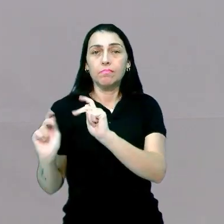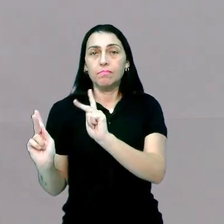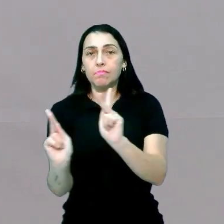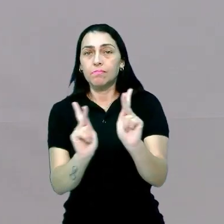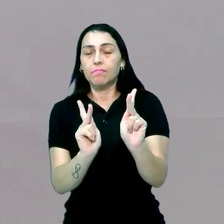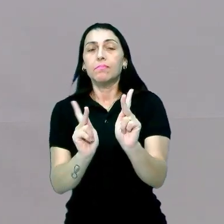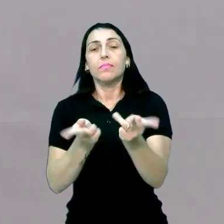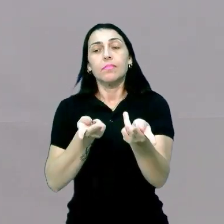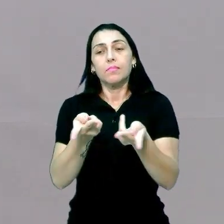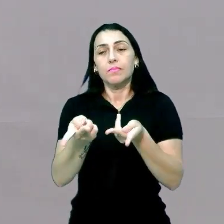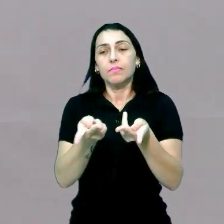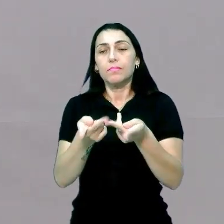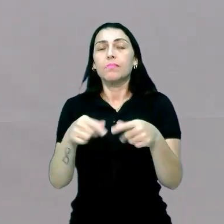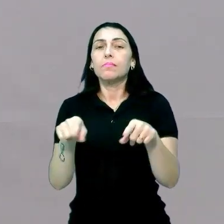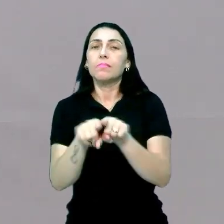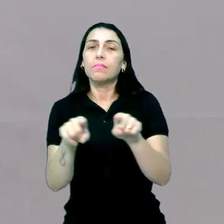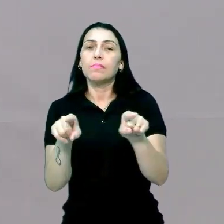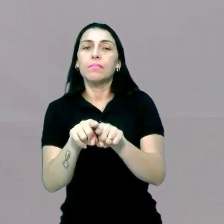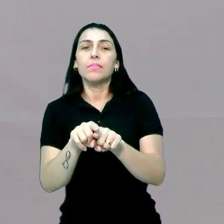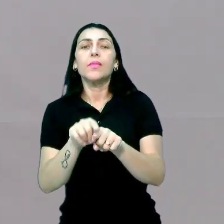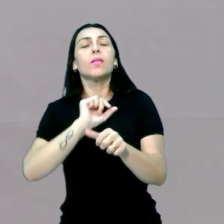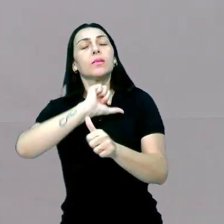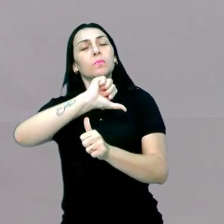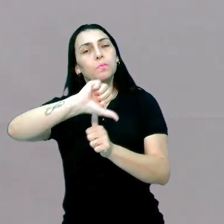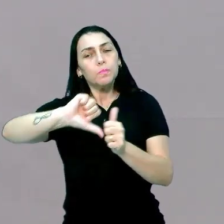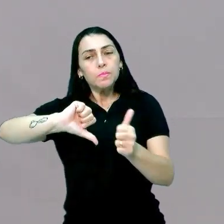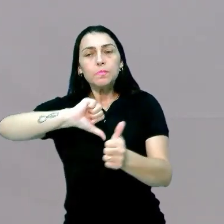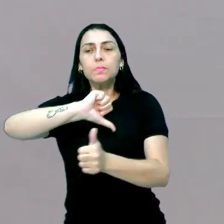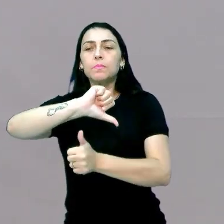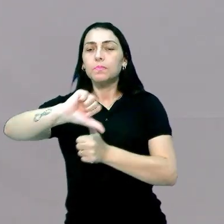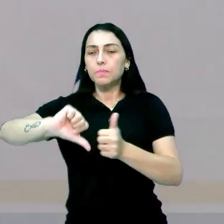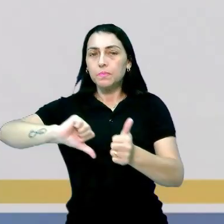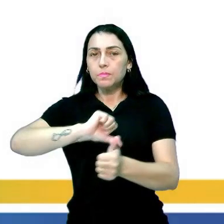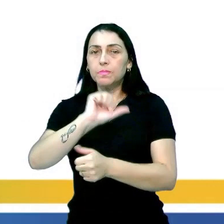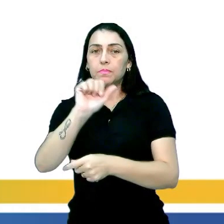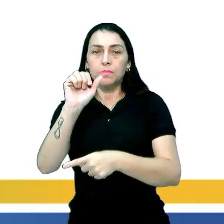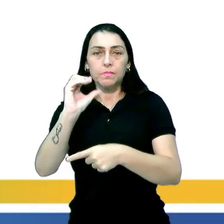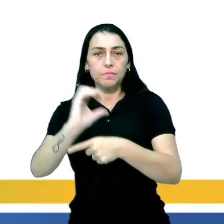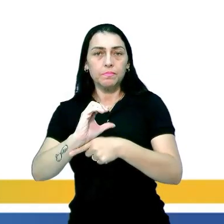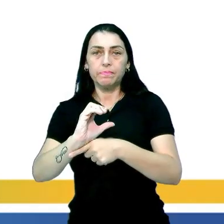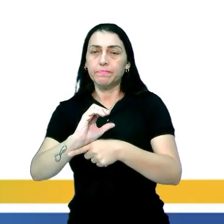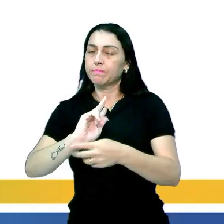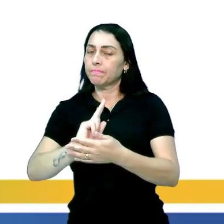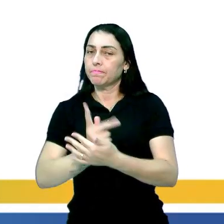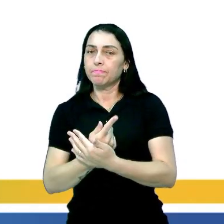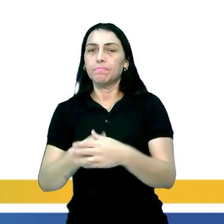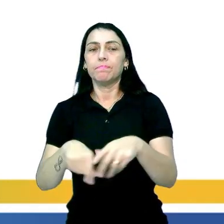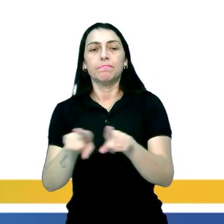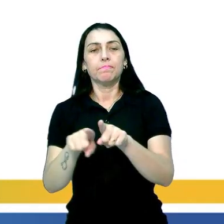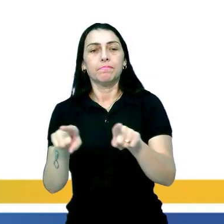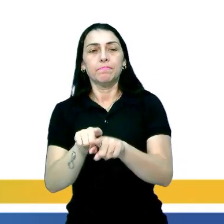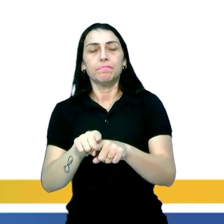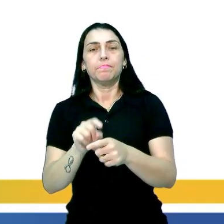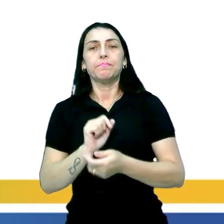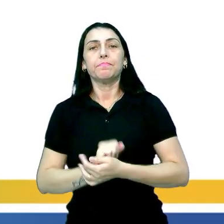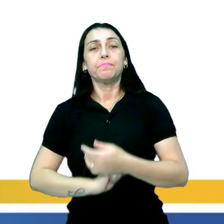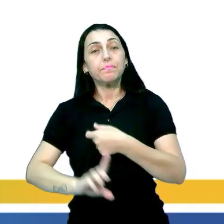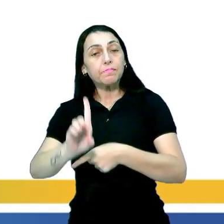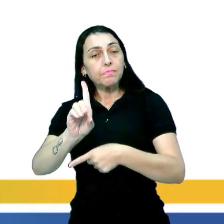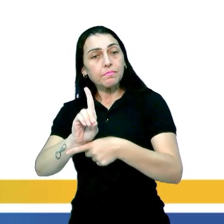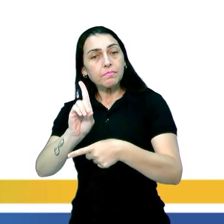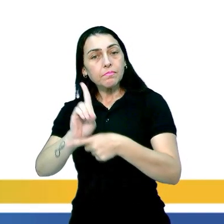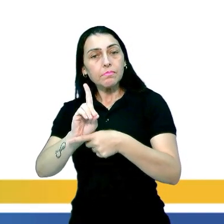A programação também vai sendo modificada, então, letra C não corresponde à nossa pergunta.